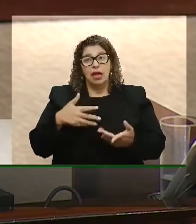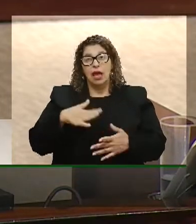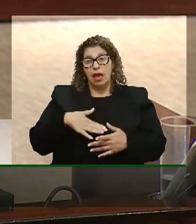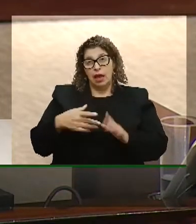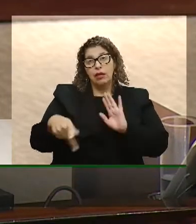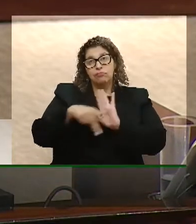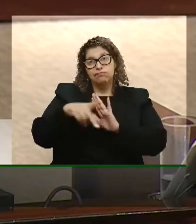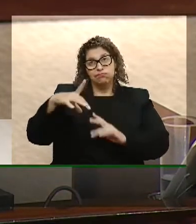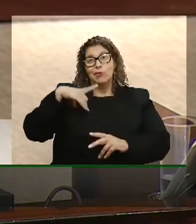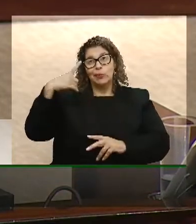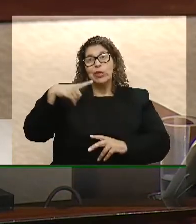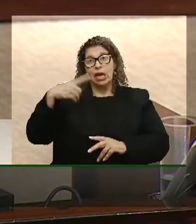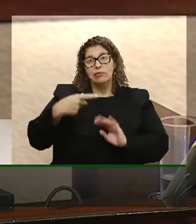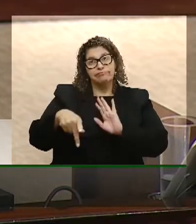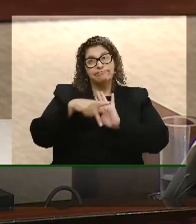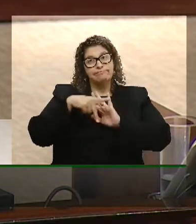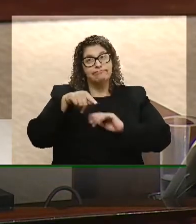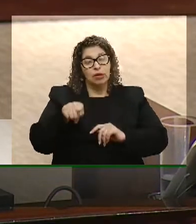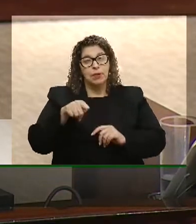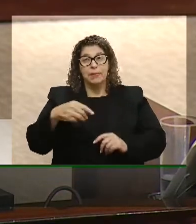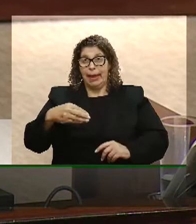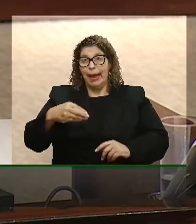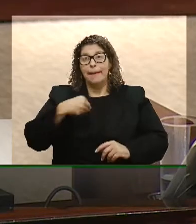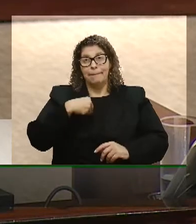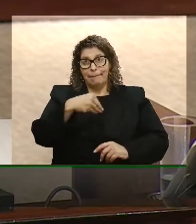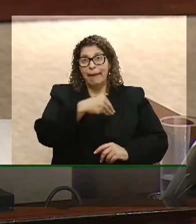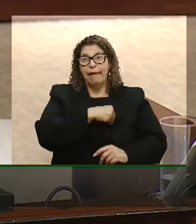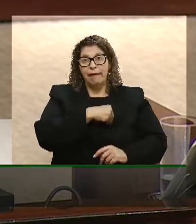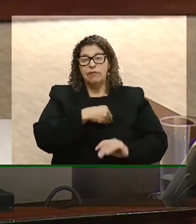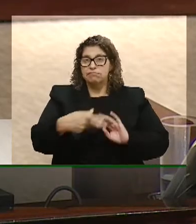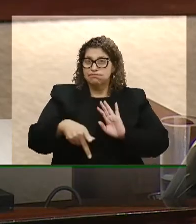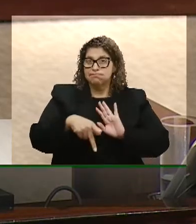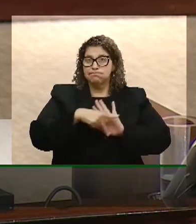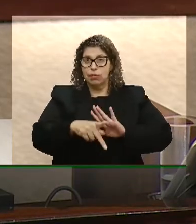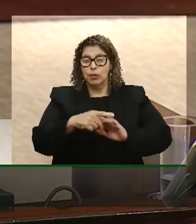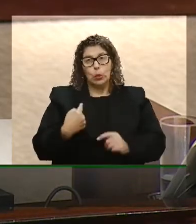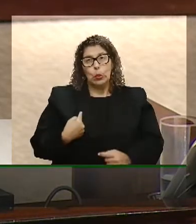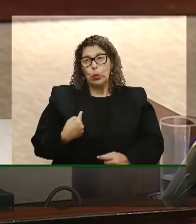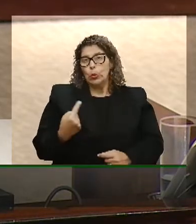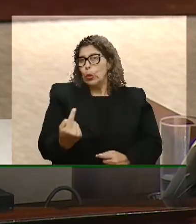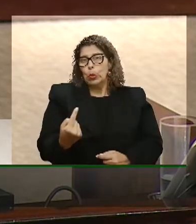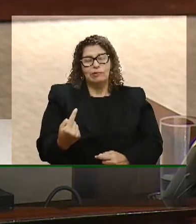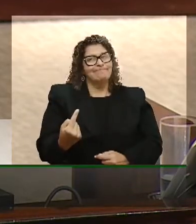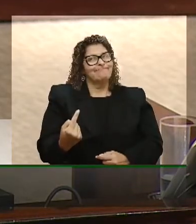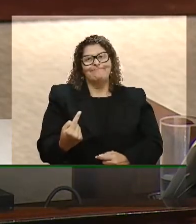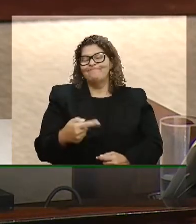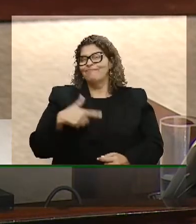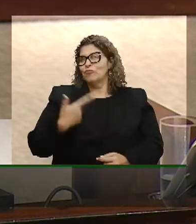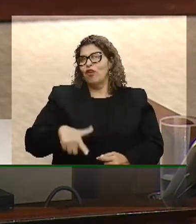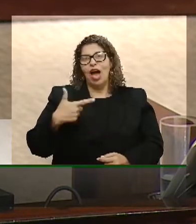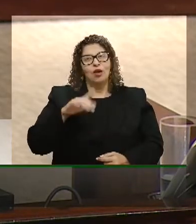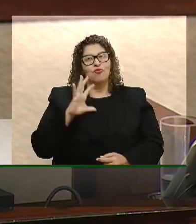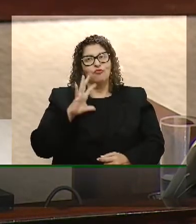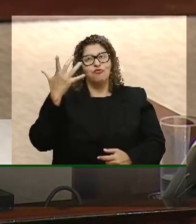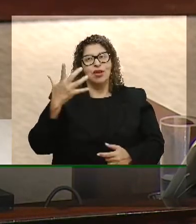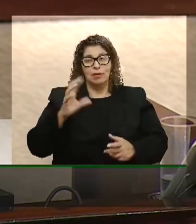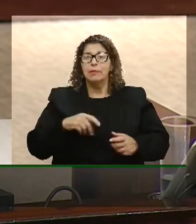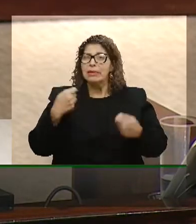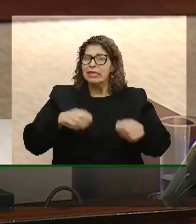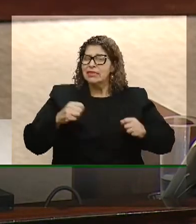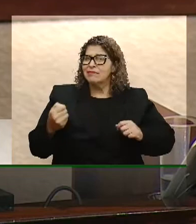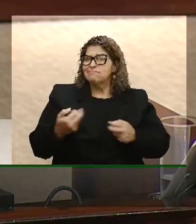médico, portanto, como médico, defendo que o médico sozinho não resolve os problemas, precisa uma equipe